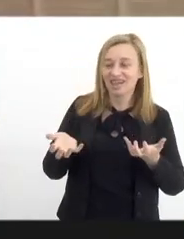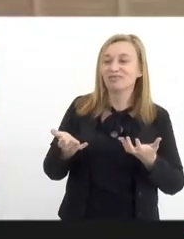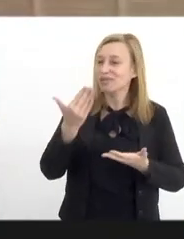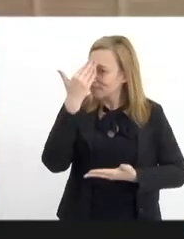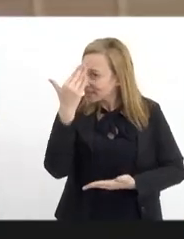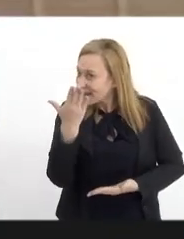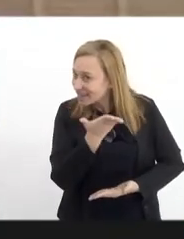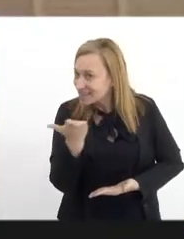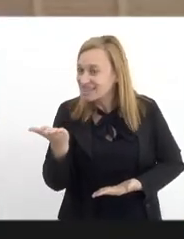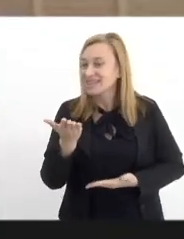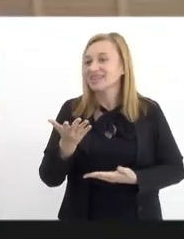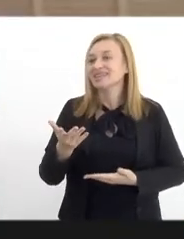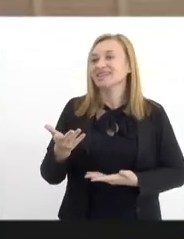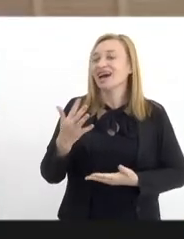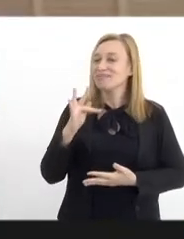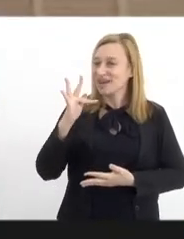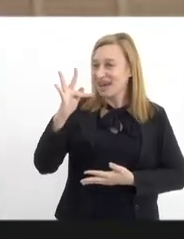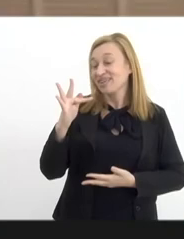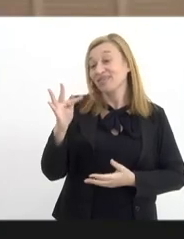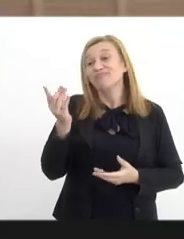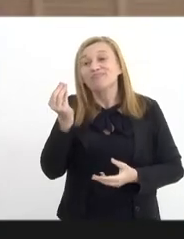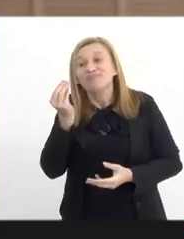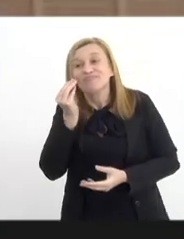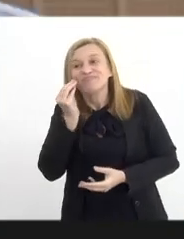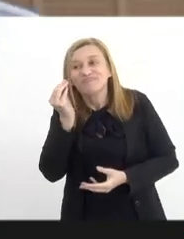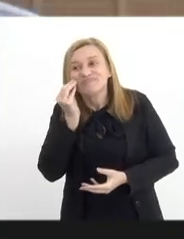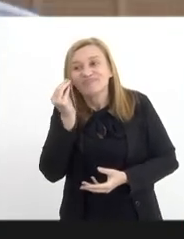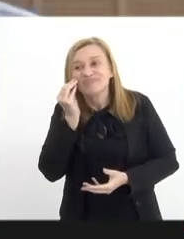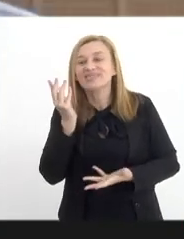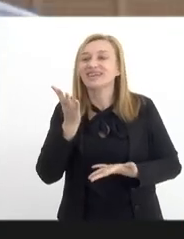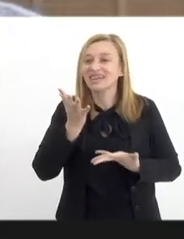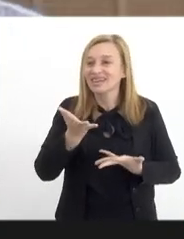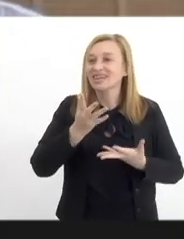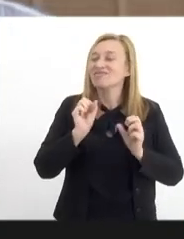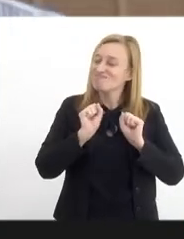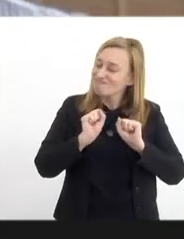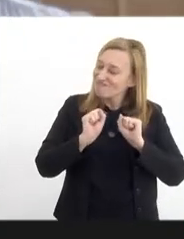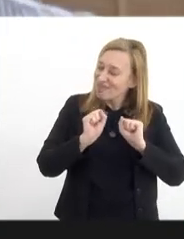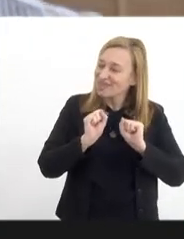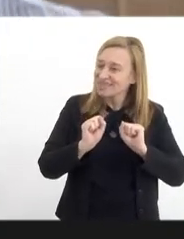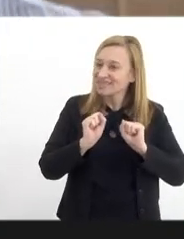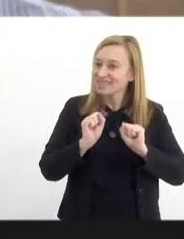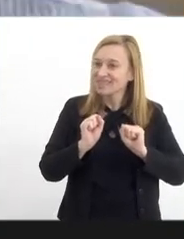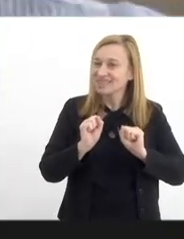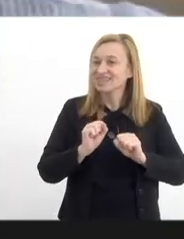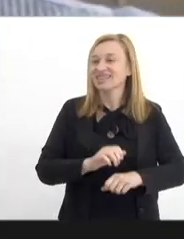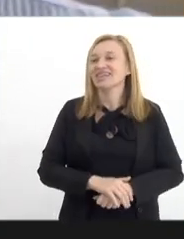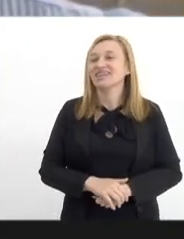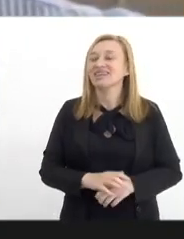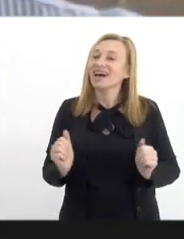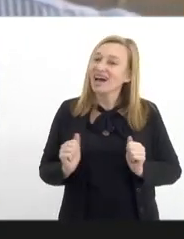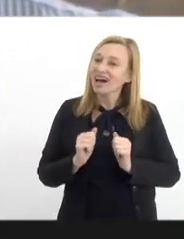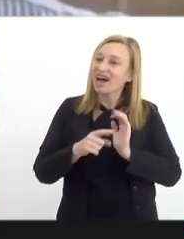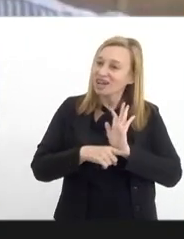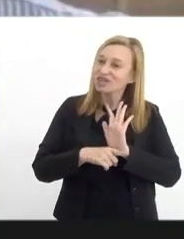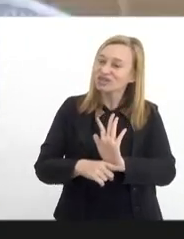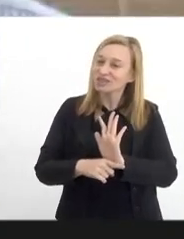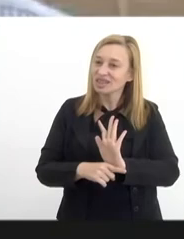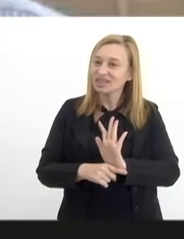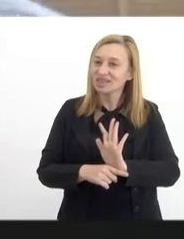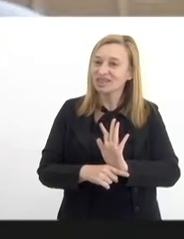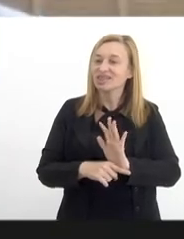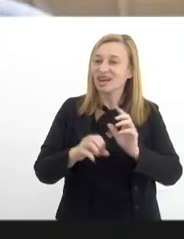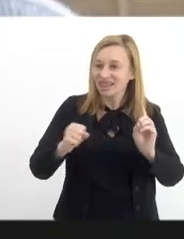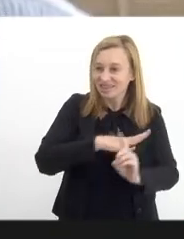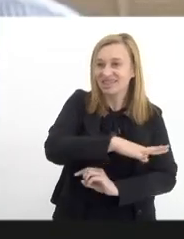agradeço a minha breve oportunidade e a gente possa estar ajudando de alguma forma a